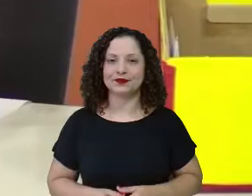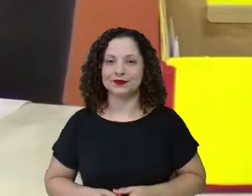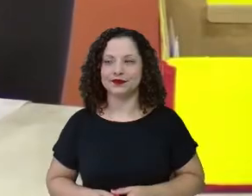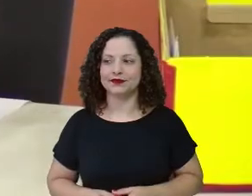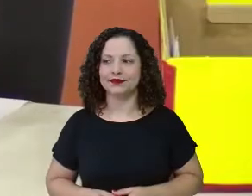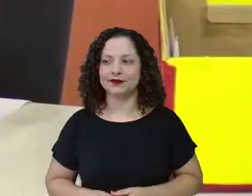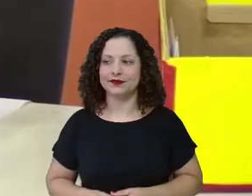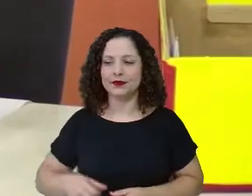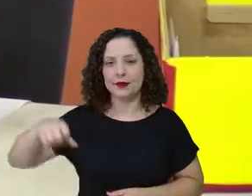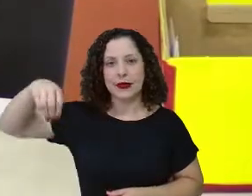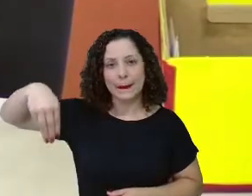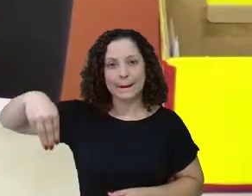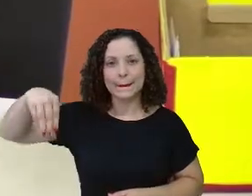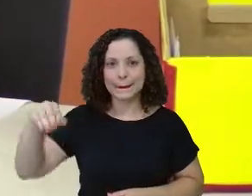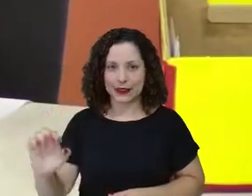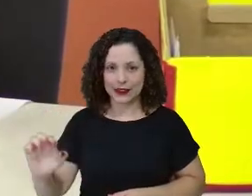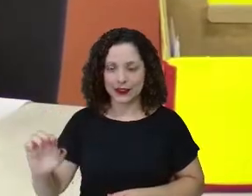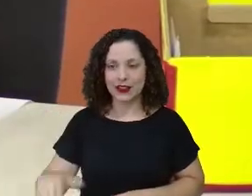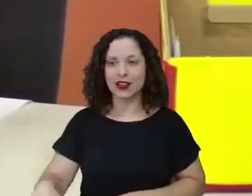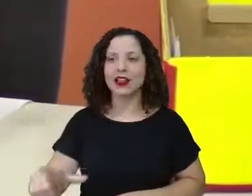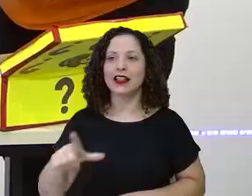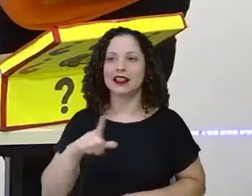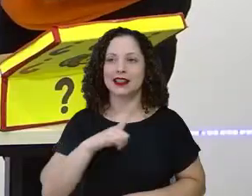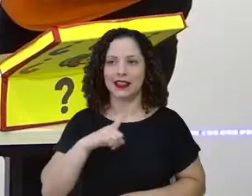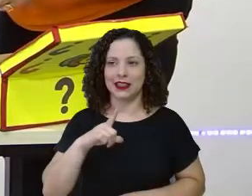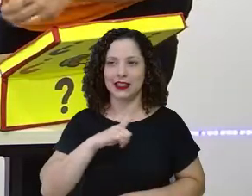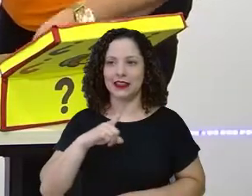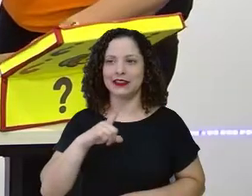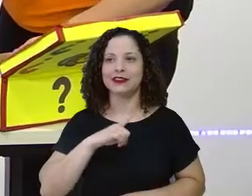Me tem! Me tem! Onde é que fica?